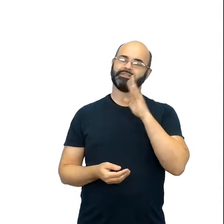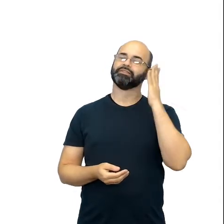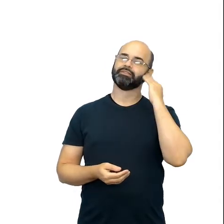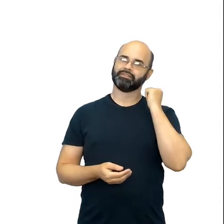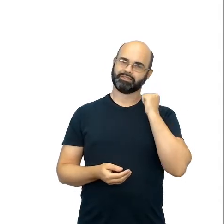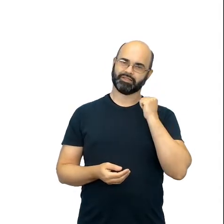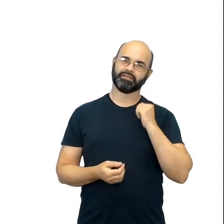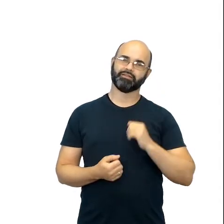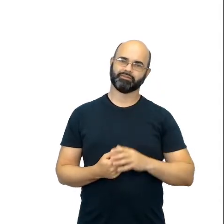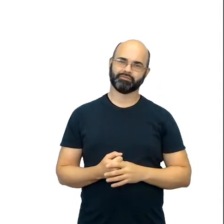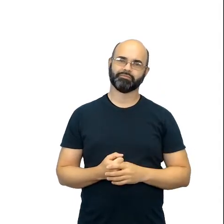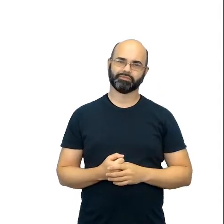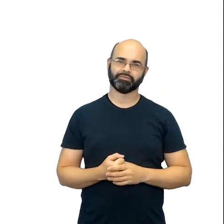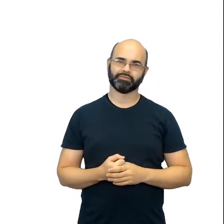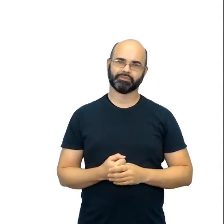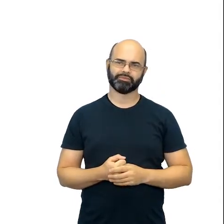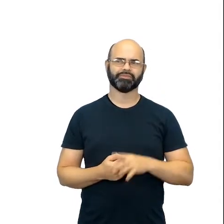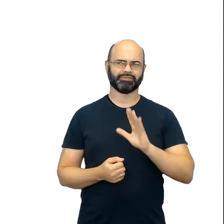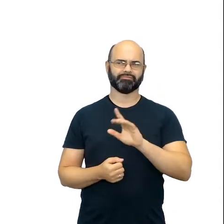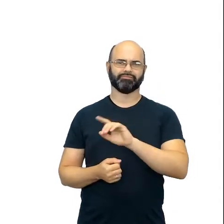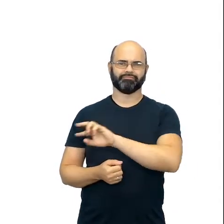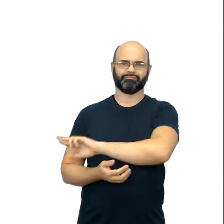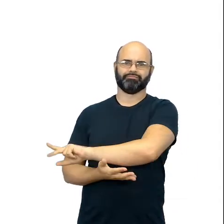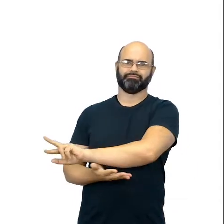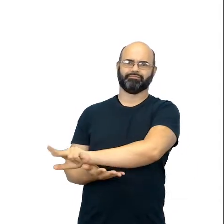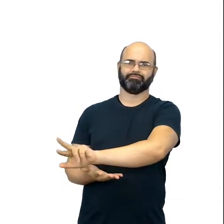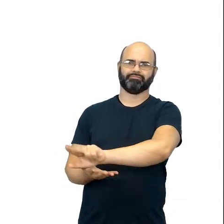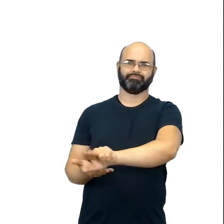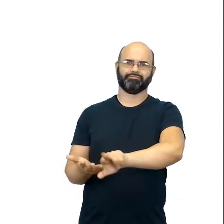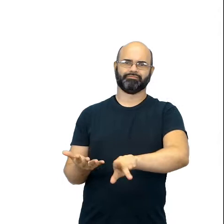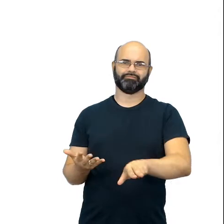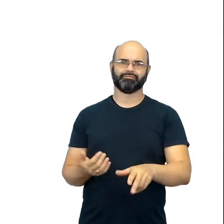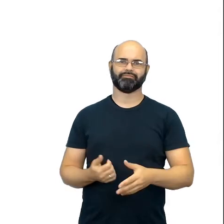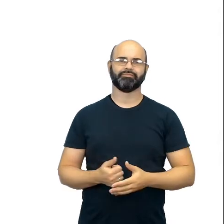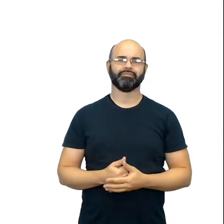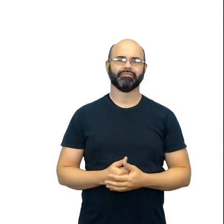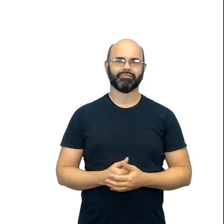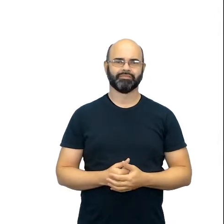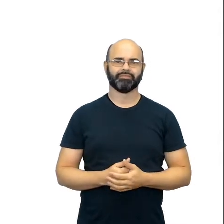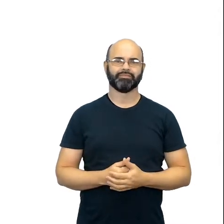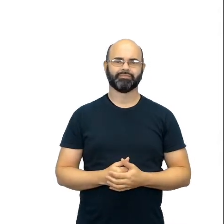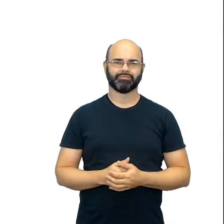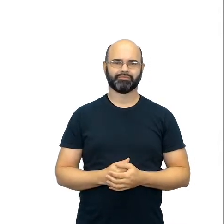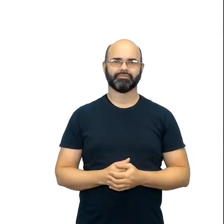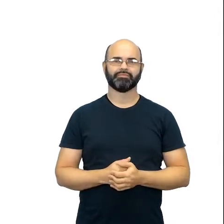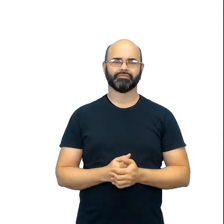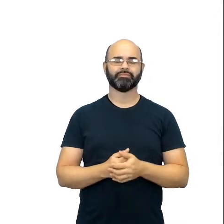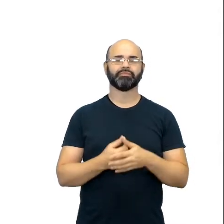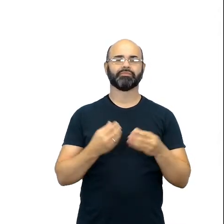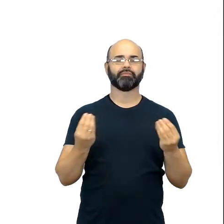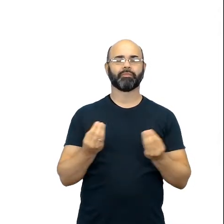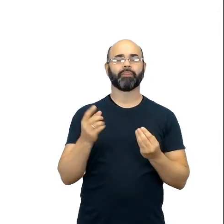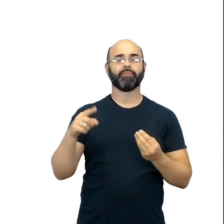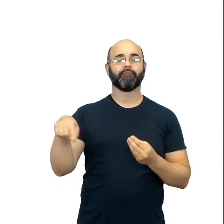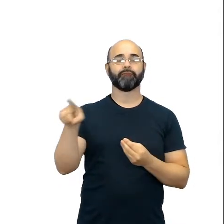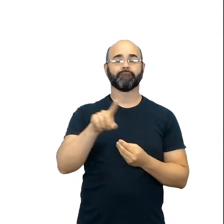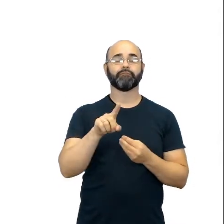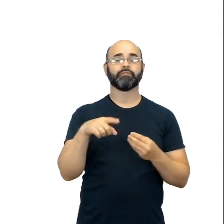assim, a gente sabe que existem tantas outras. Então, quando a gente propõe aqui, eu tenho certeza que vocês têm